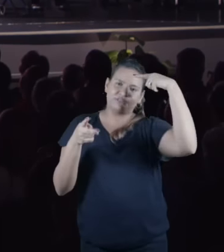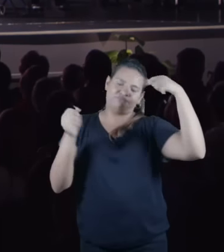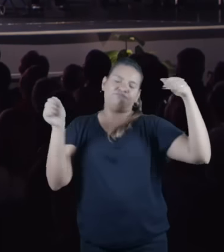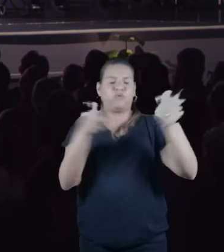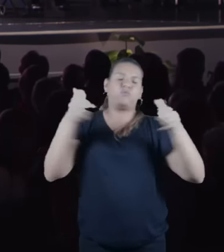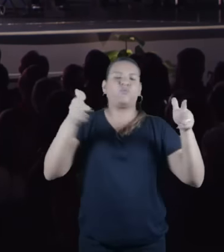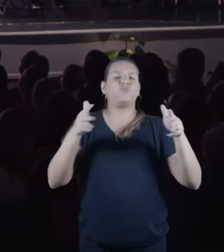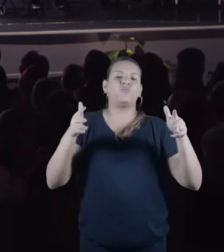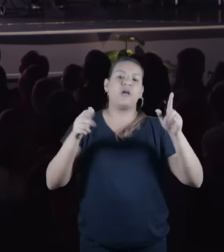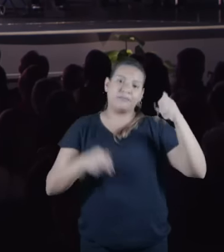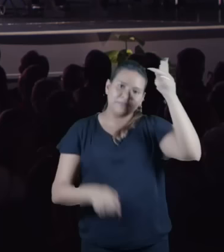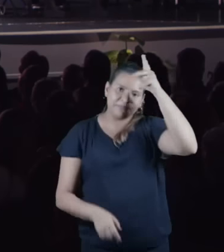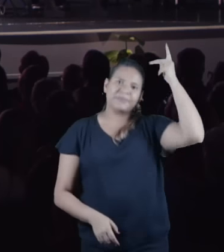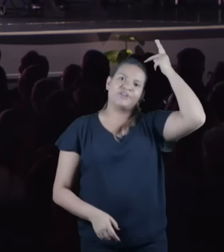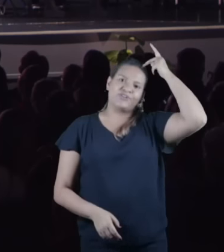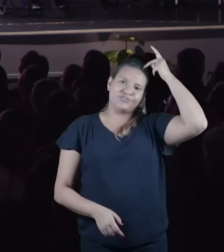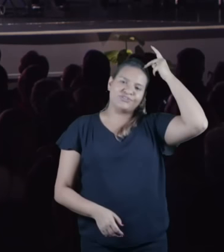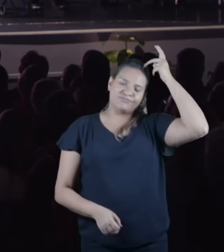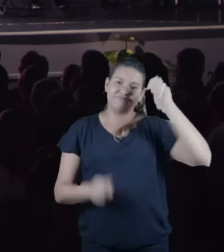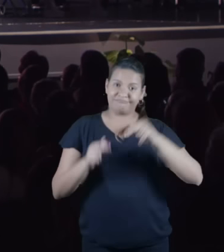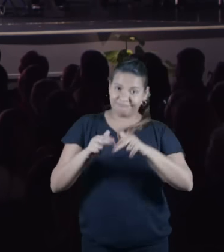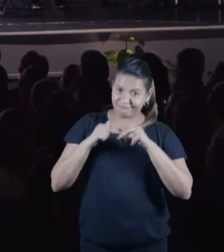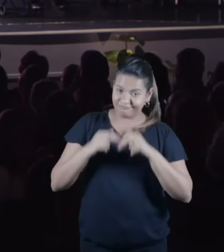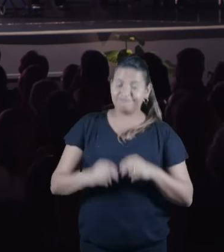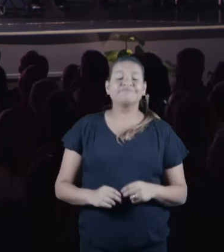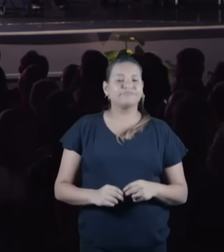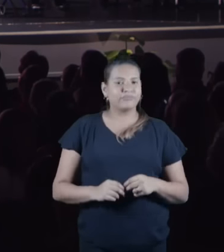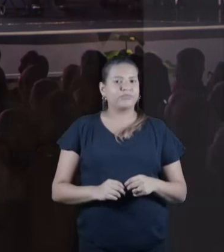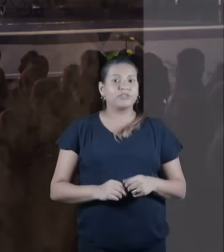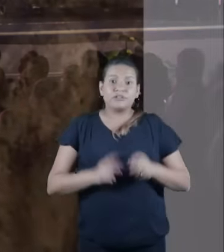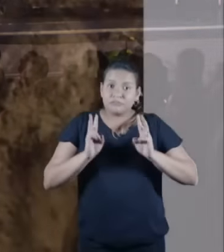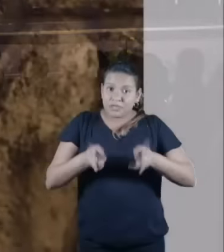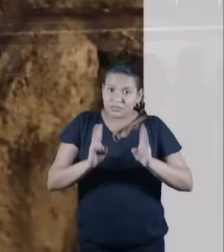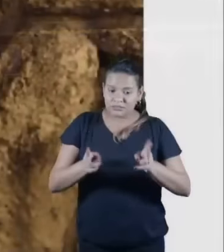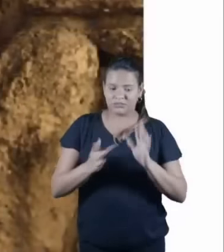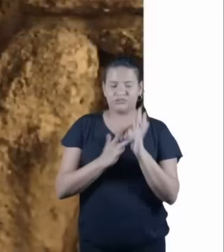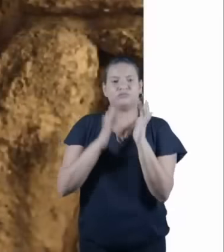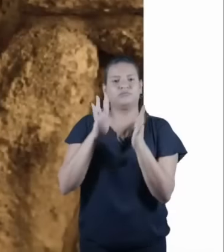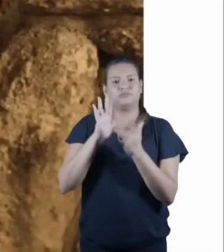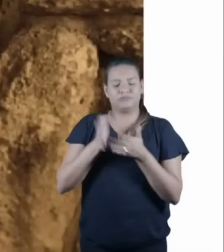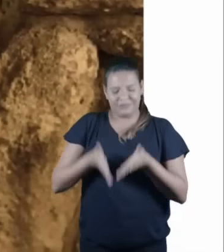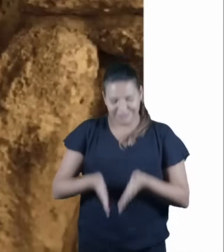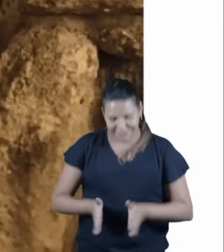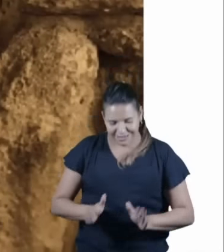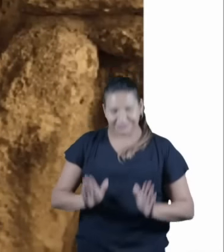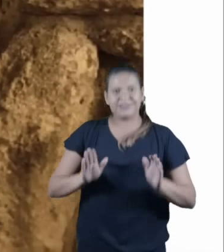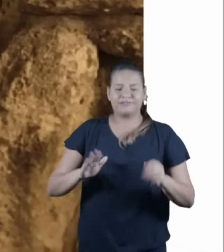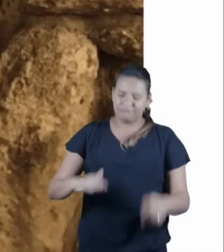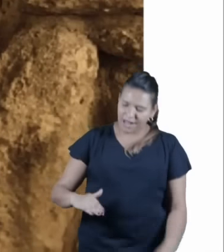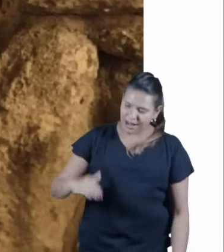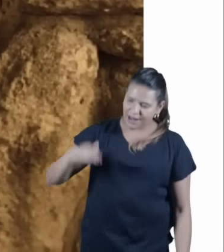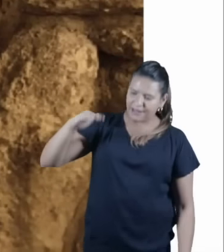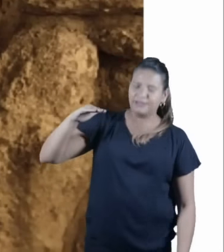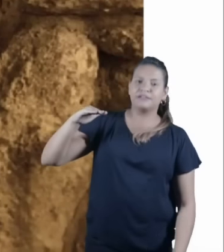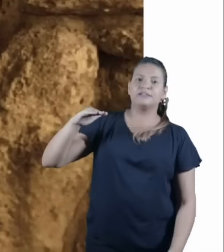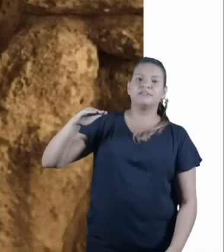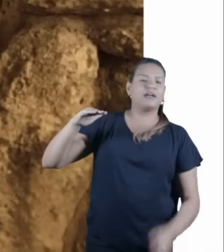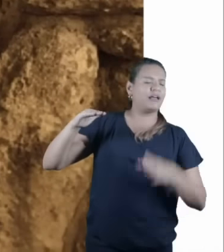viveu e também foi sepultado como judeu quando a gente fala da sepultura